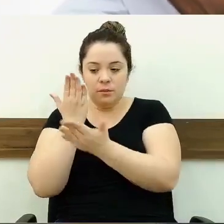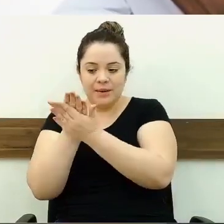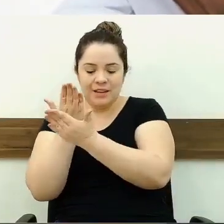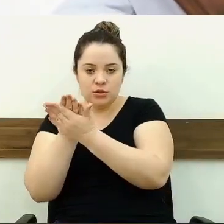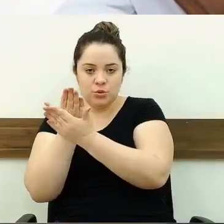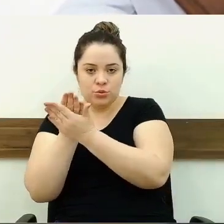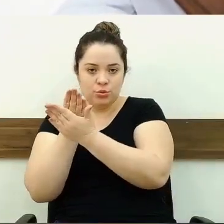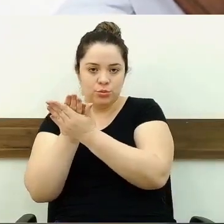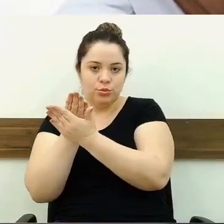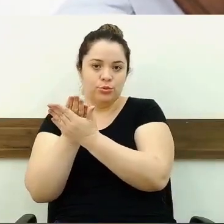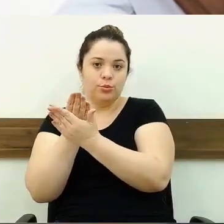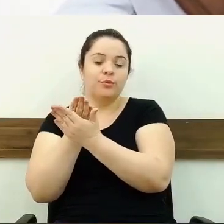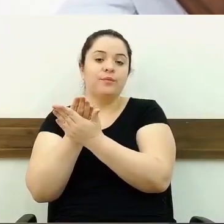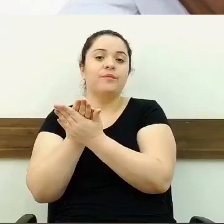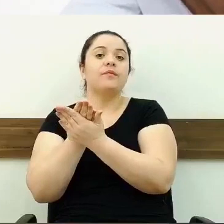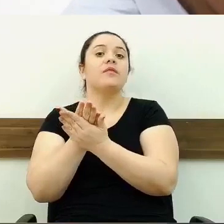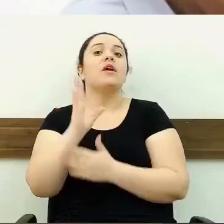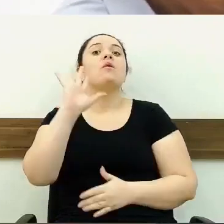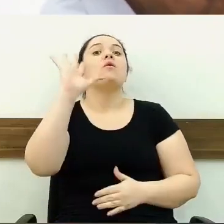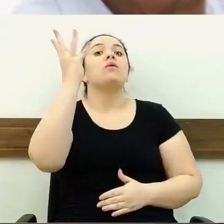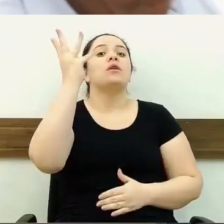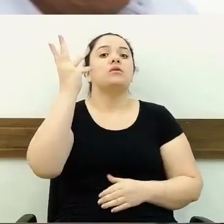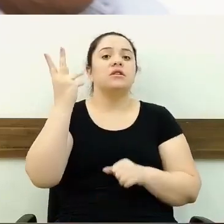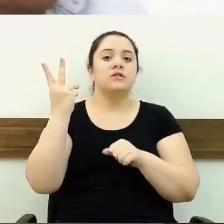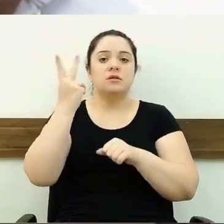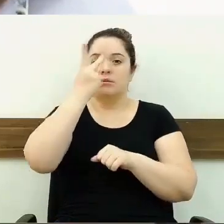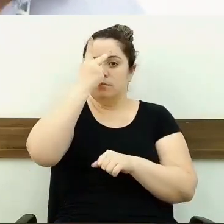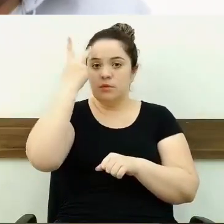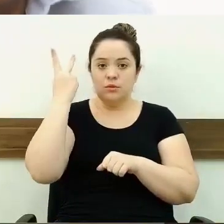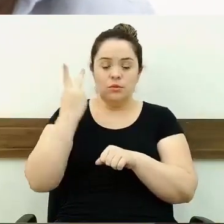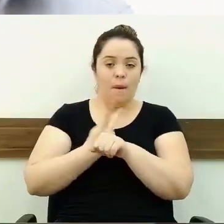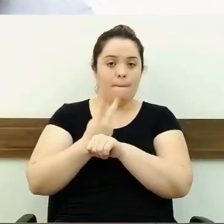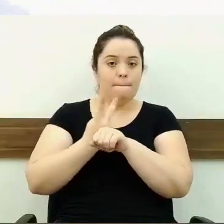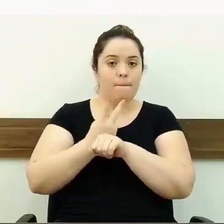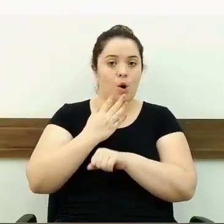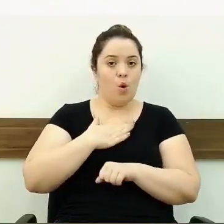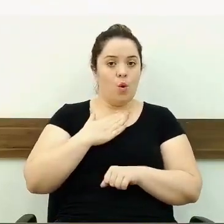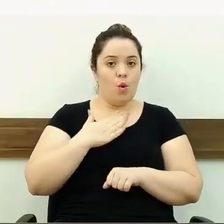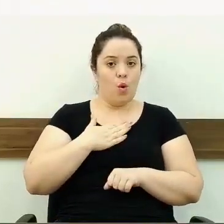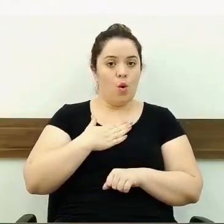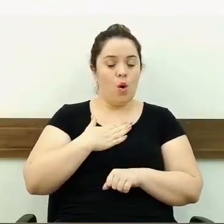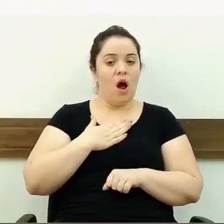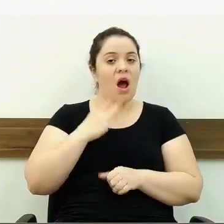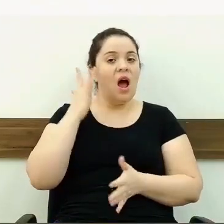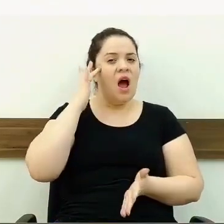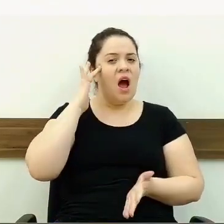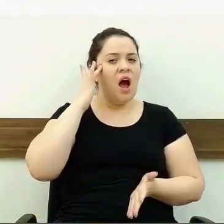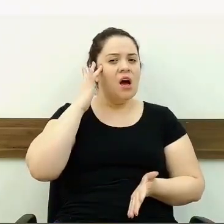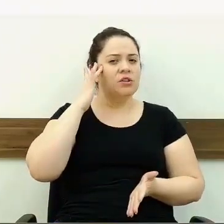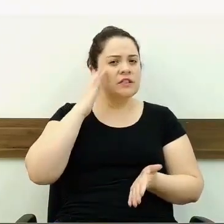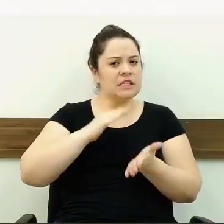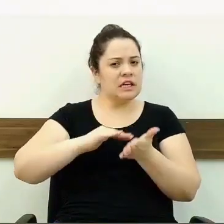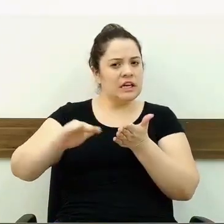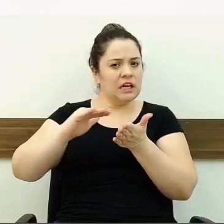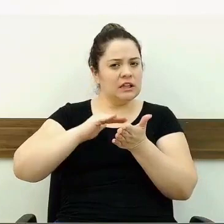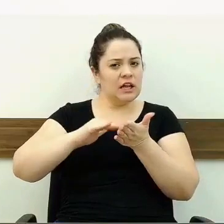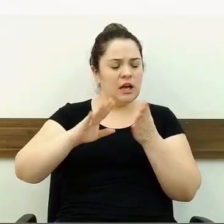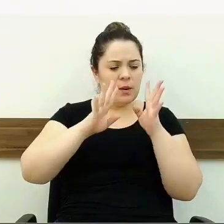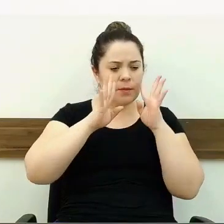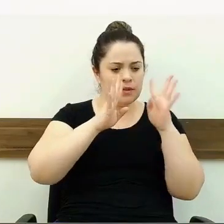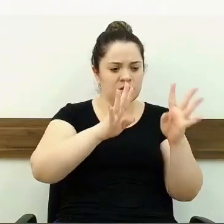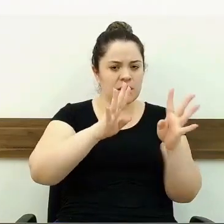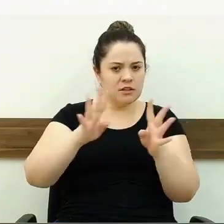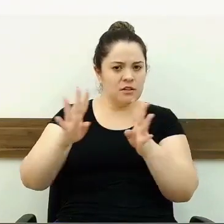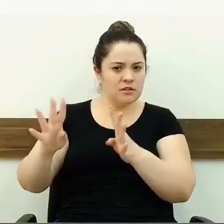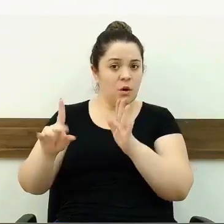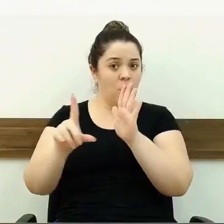acontece, que eu fui procurada, eu acho que daí cabe as secretarias começarem a prestar mais atenção no que